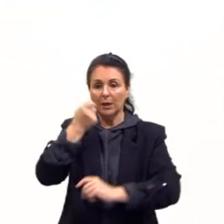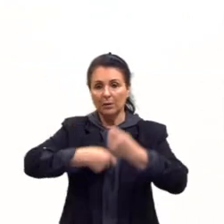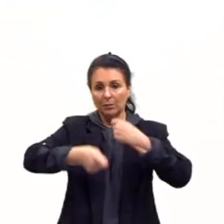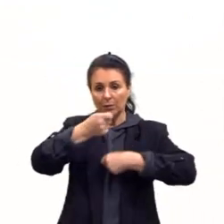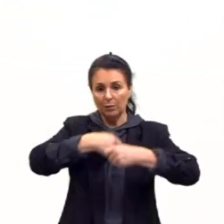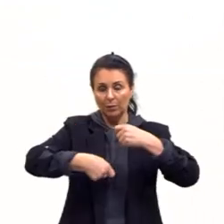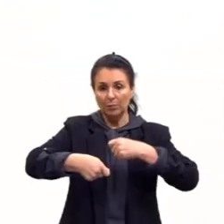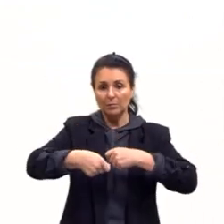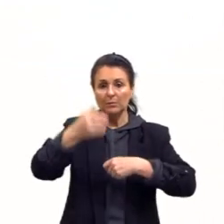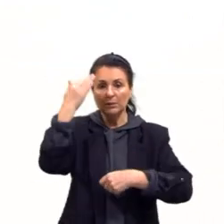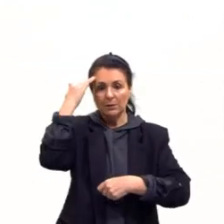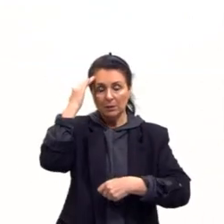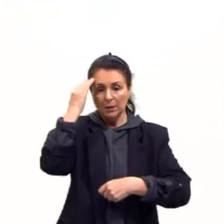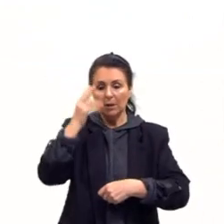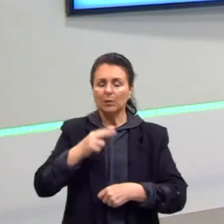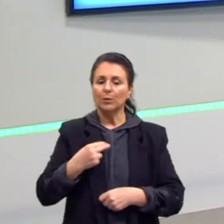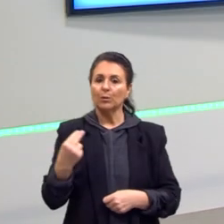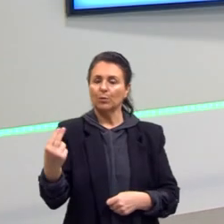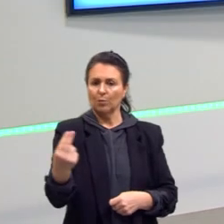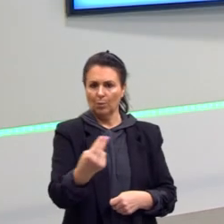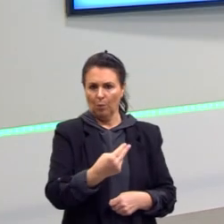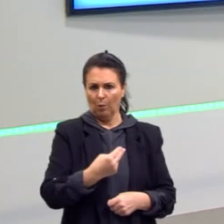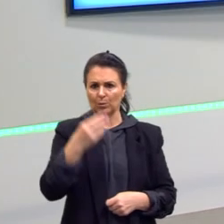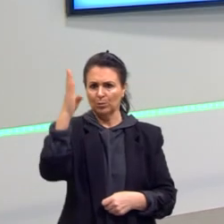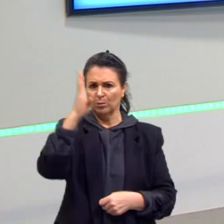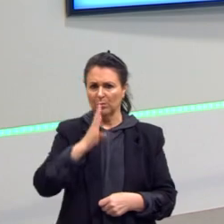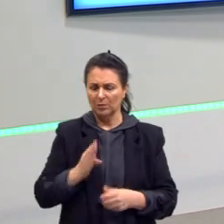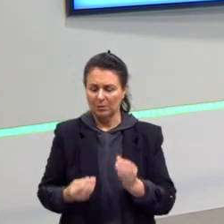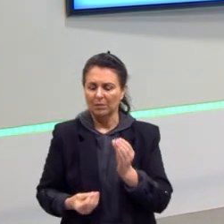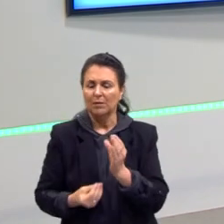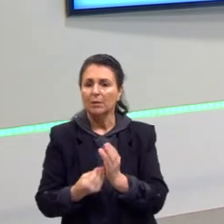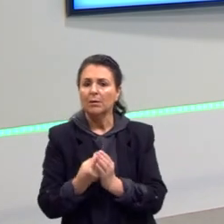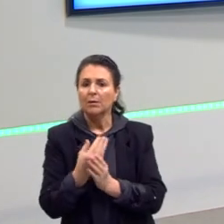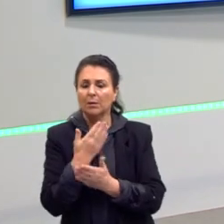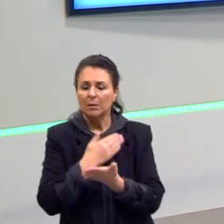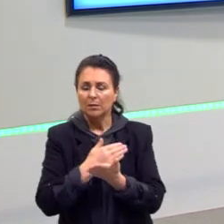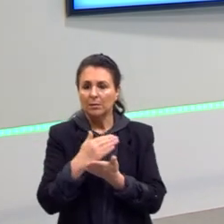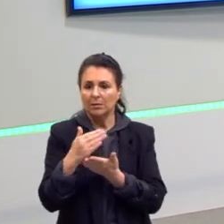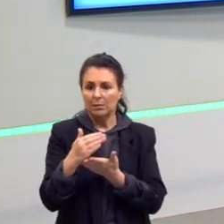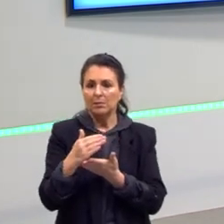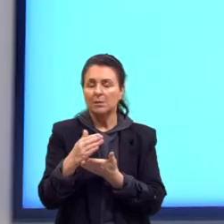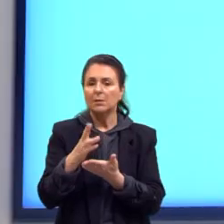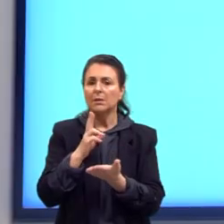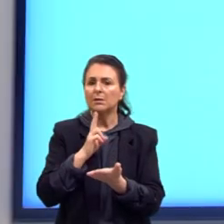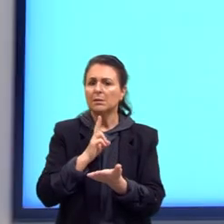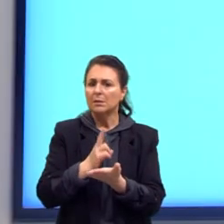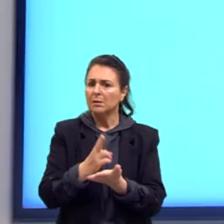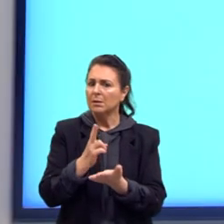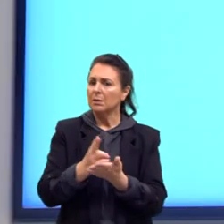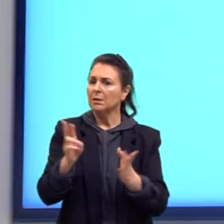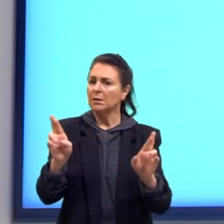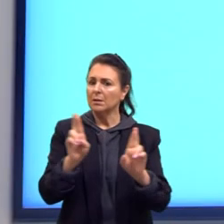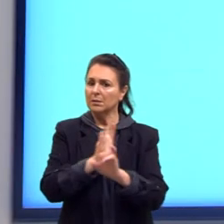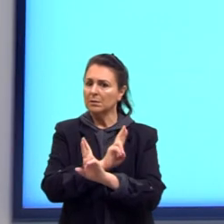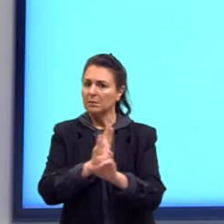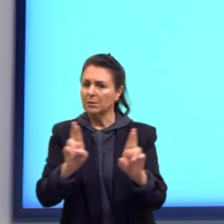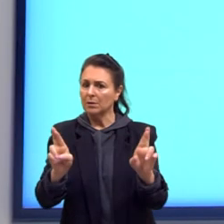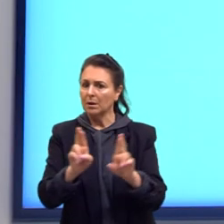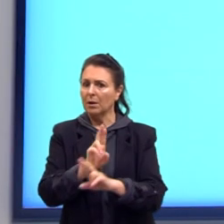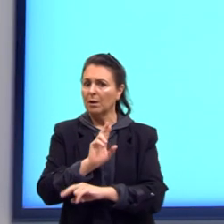tem que entender que nós sempre fomos, desde a nossa criação, nós fomos sempre relacionados a essa questão de